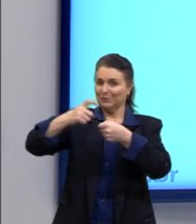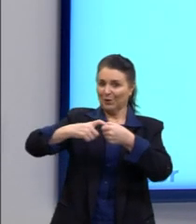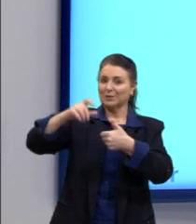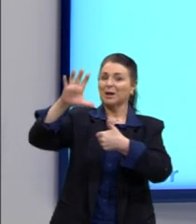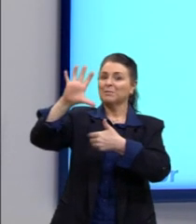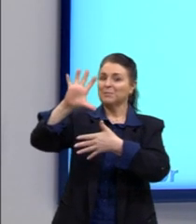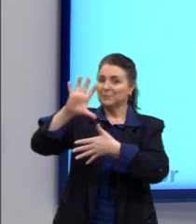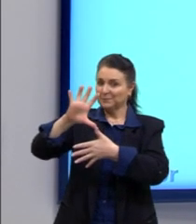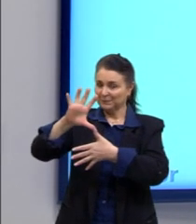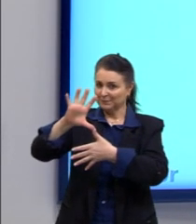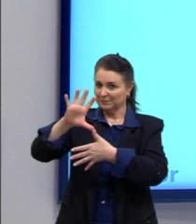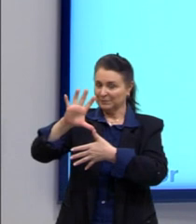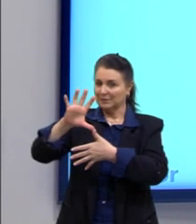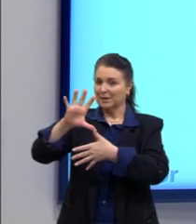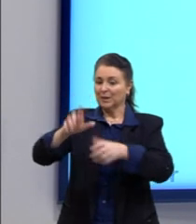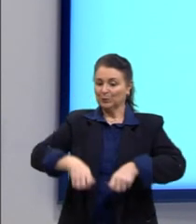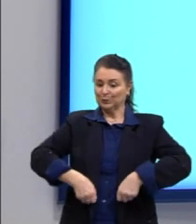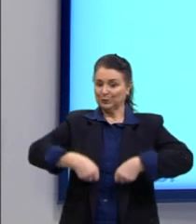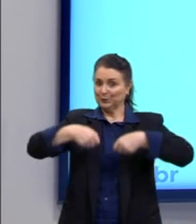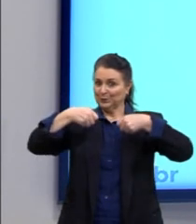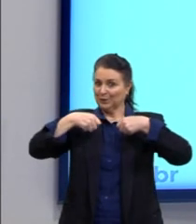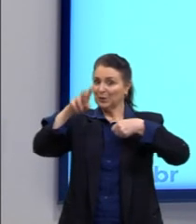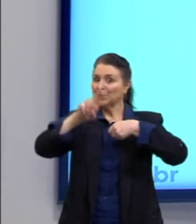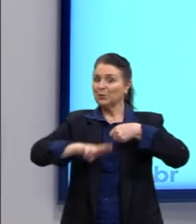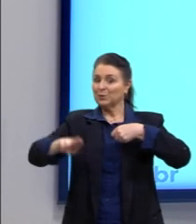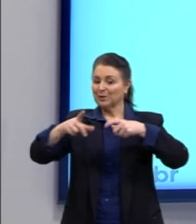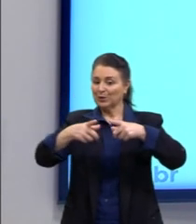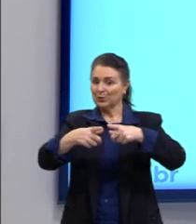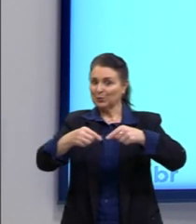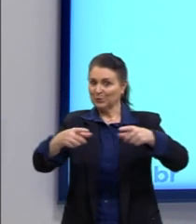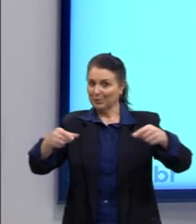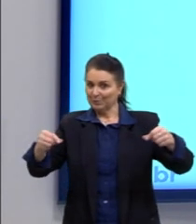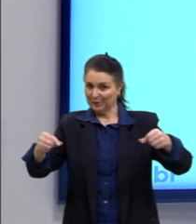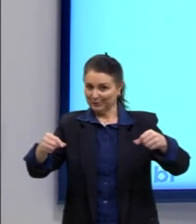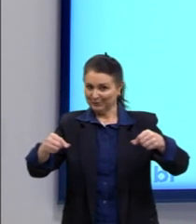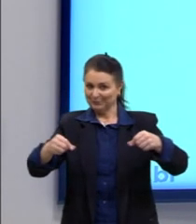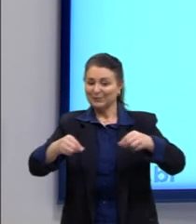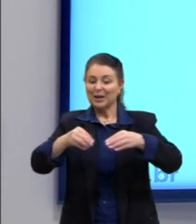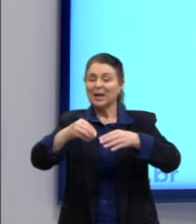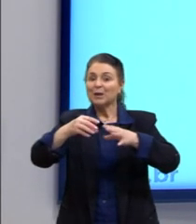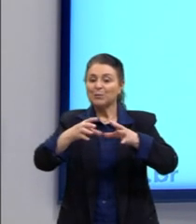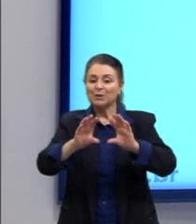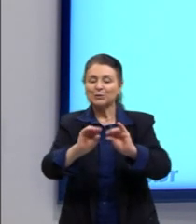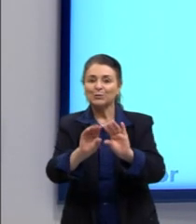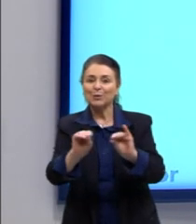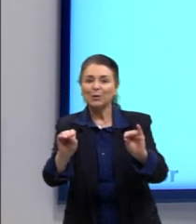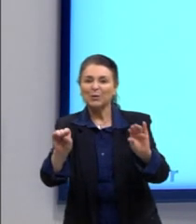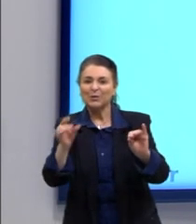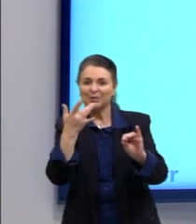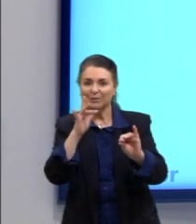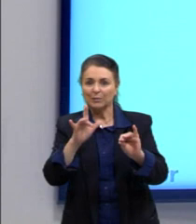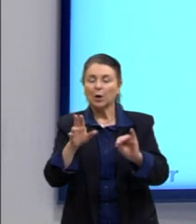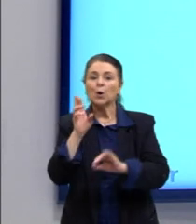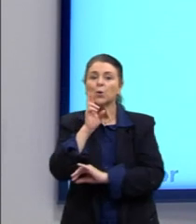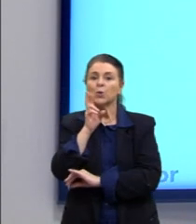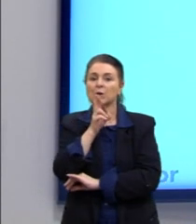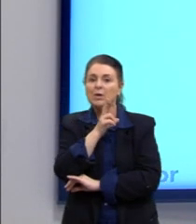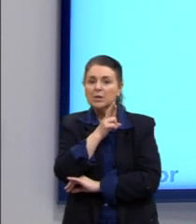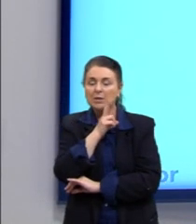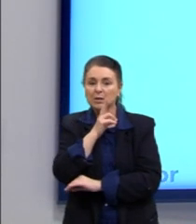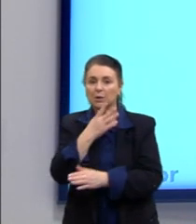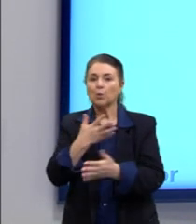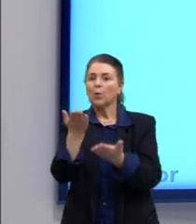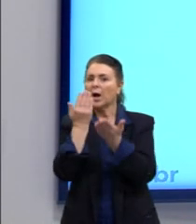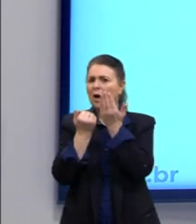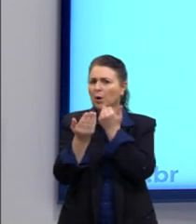Sai debaixo de cobertas feitas de algodão, cuja planta se tornou doméstica na Índia. No restaurante, toda uma série de